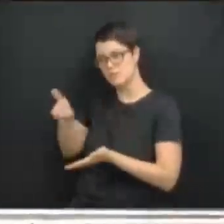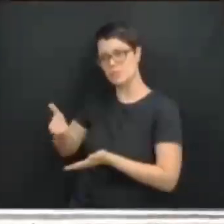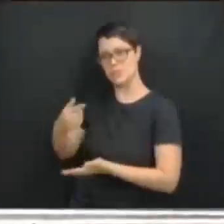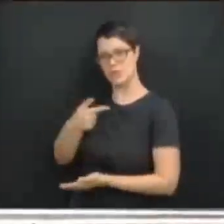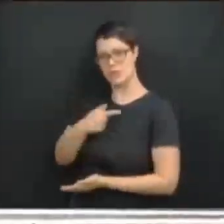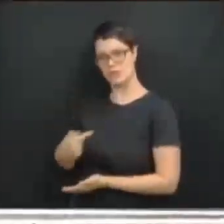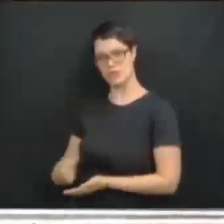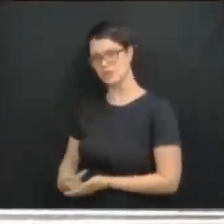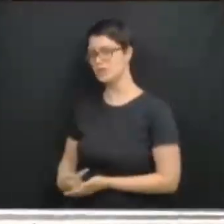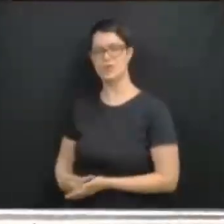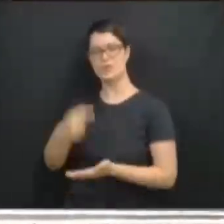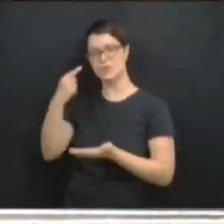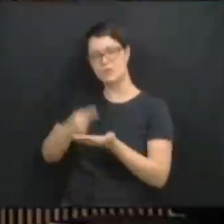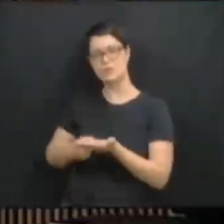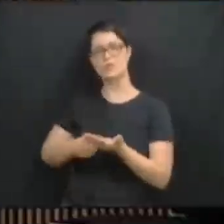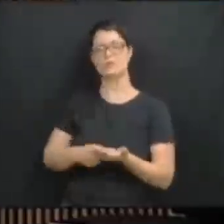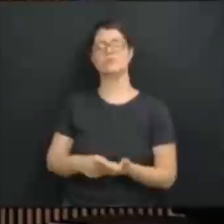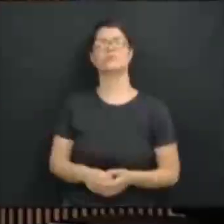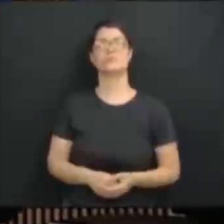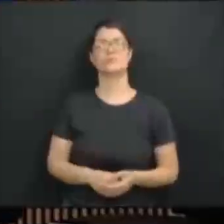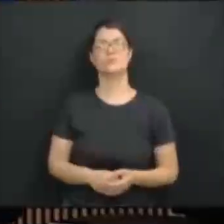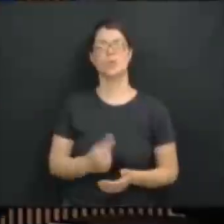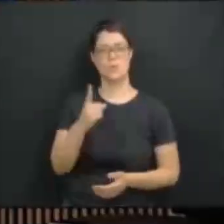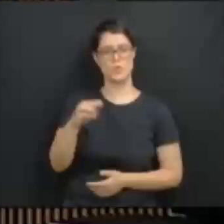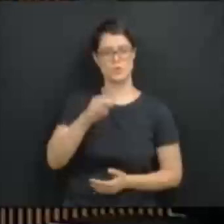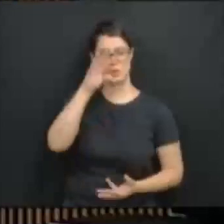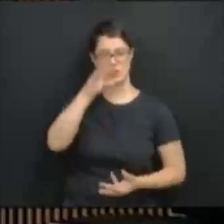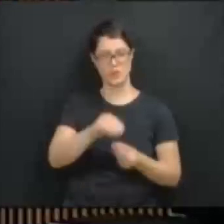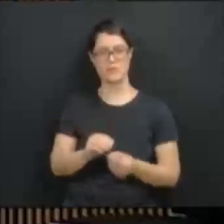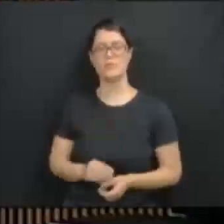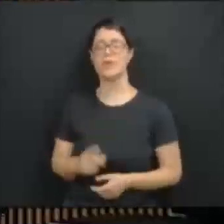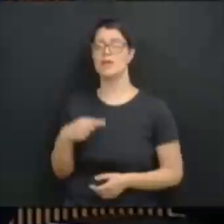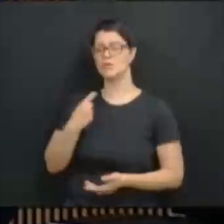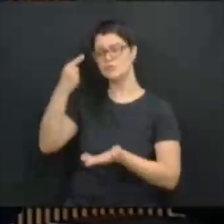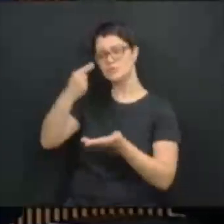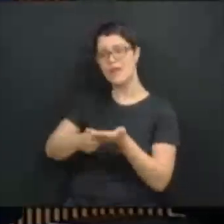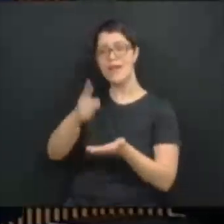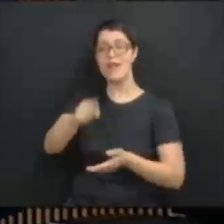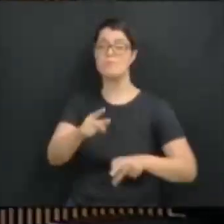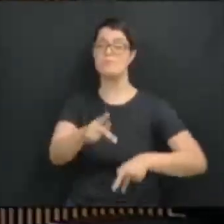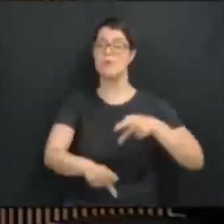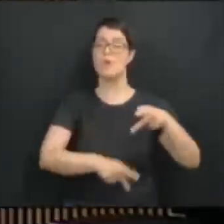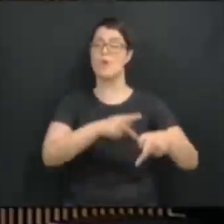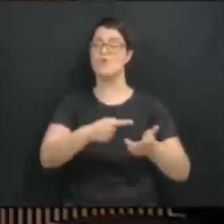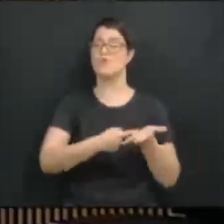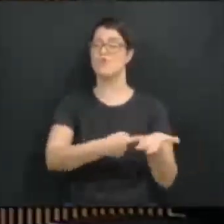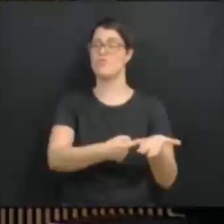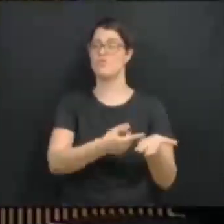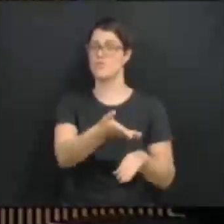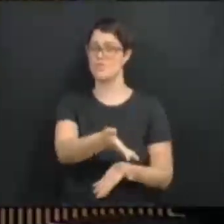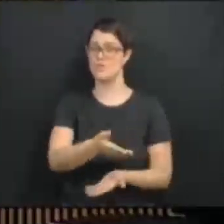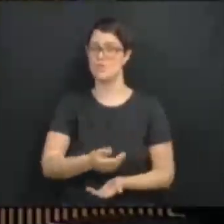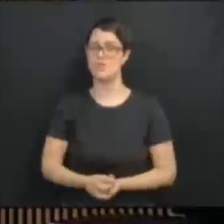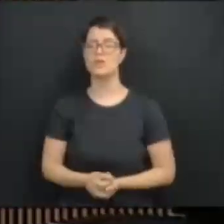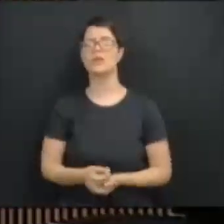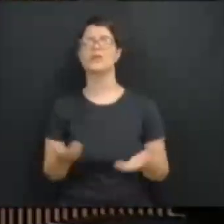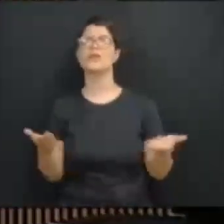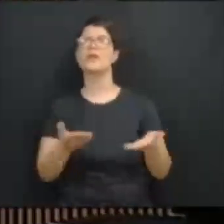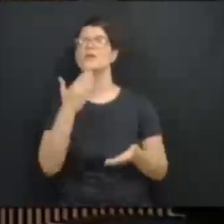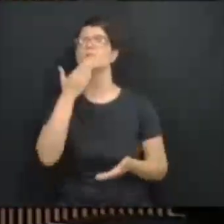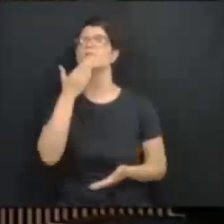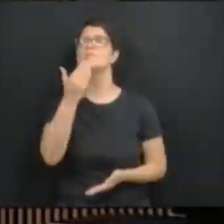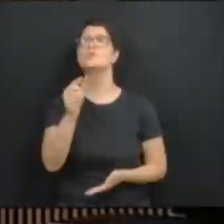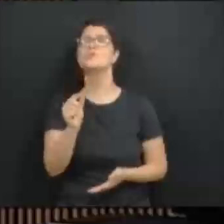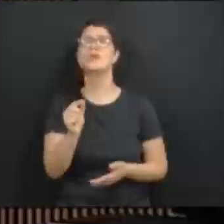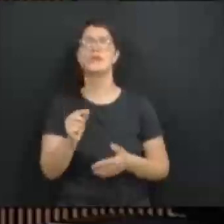Deputado Goura, por favor, para concluir. Obrigado, seu presidente. E o nosso pedido é esse, que os projetos voltem, atravessem a